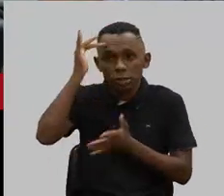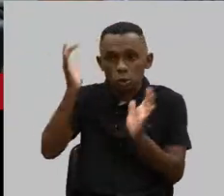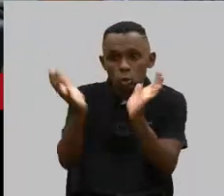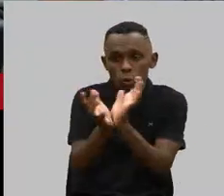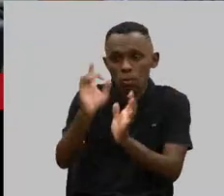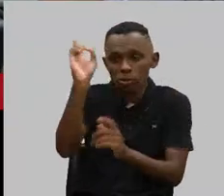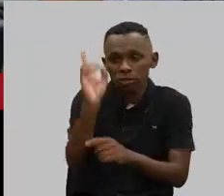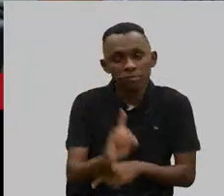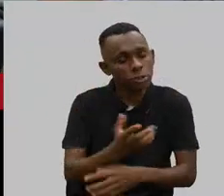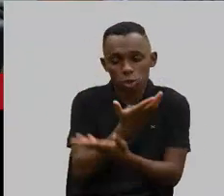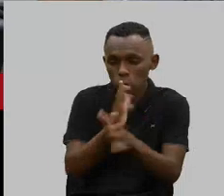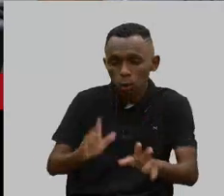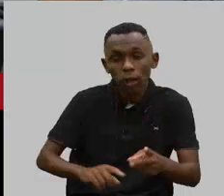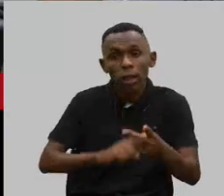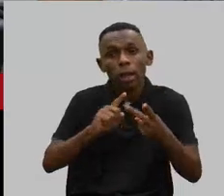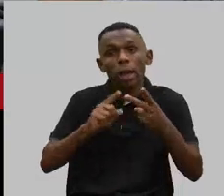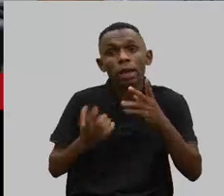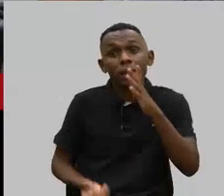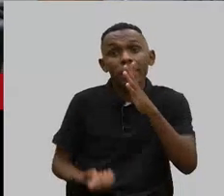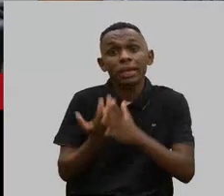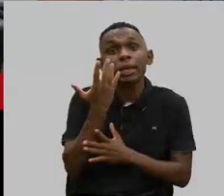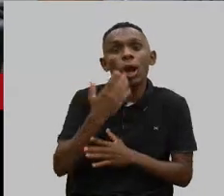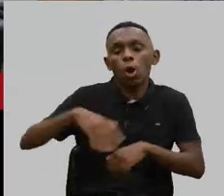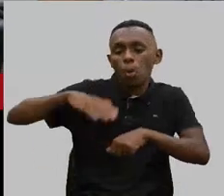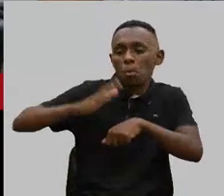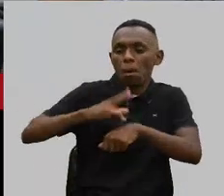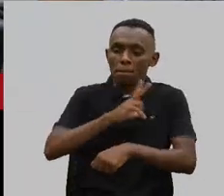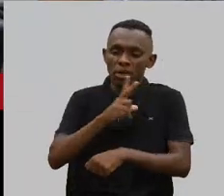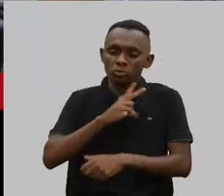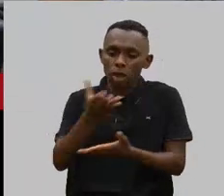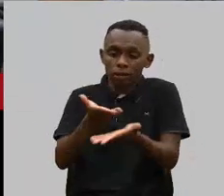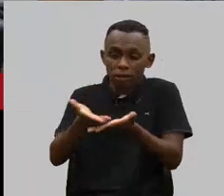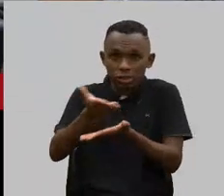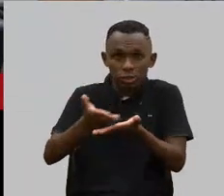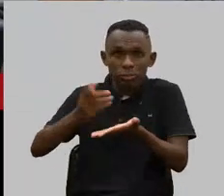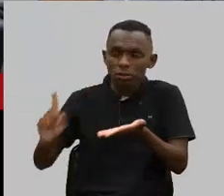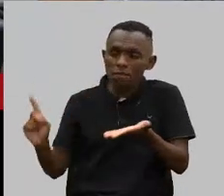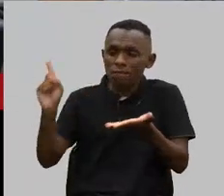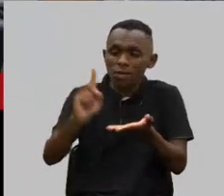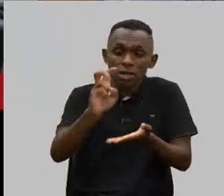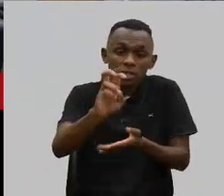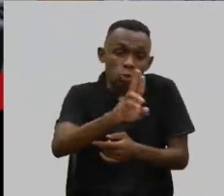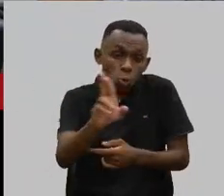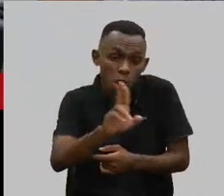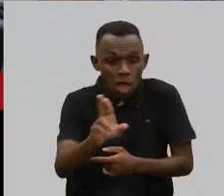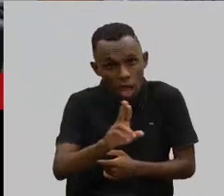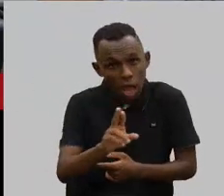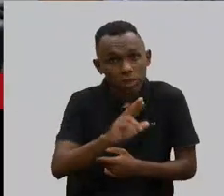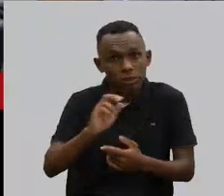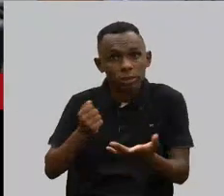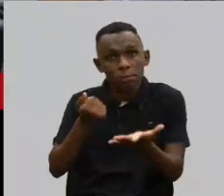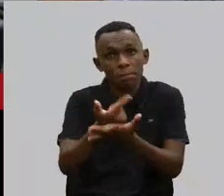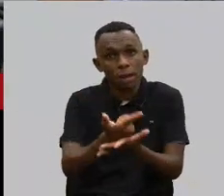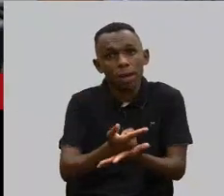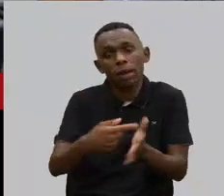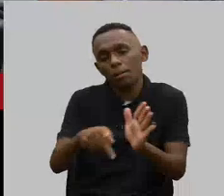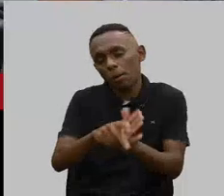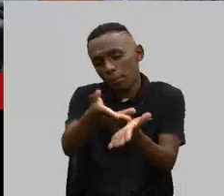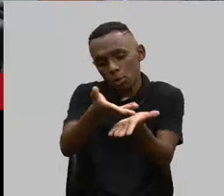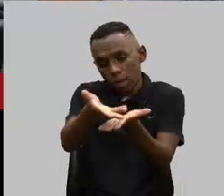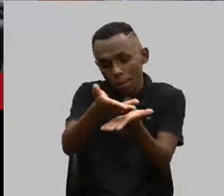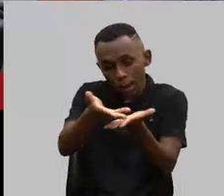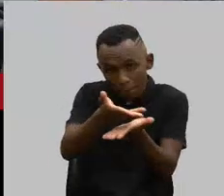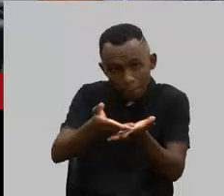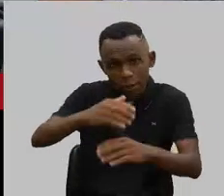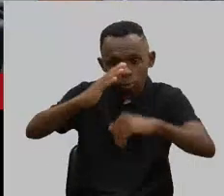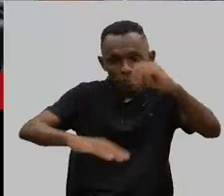deficiência. Nós queremos criar os nossos próprios atendimentos. Aí eles vão lá e pagam cinco reais para os terapeutas que